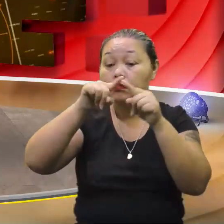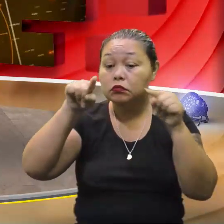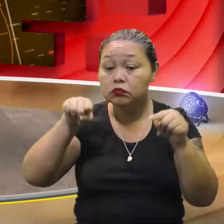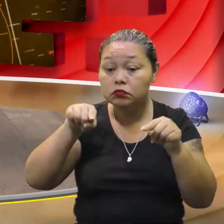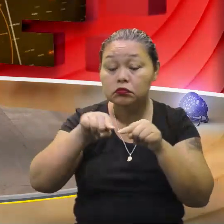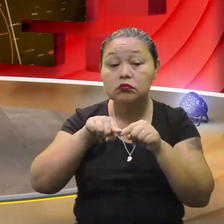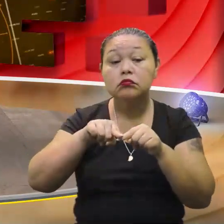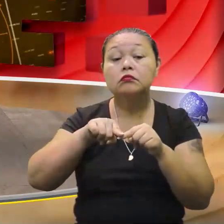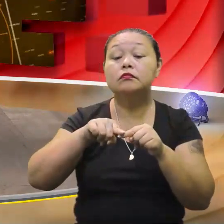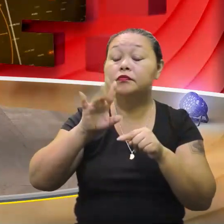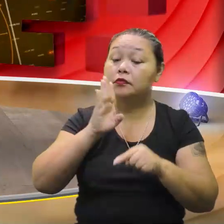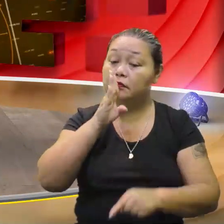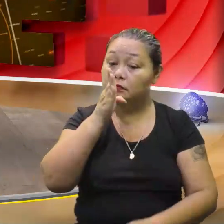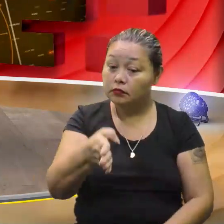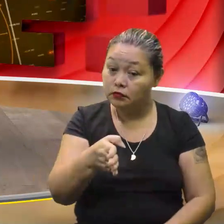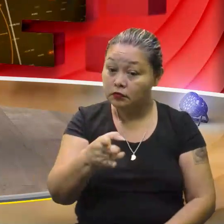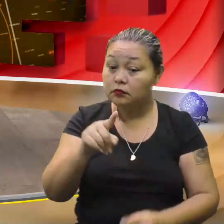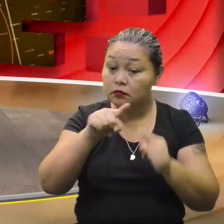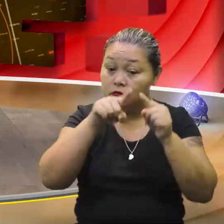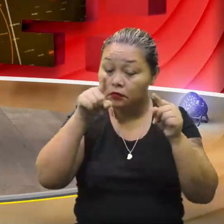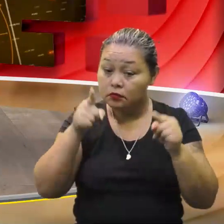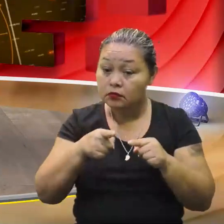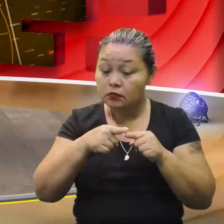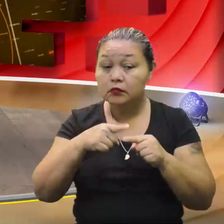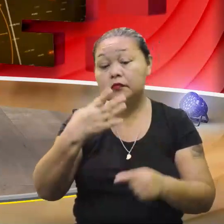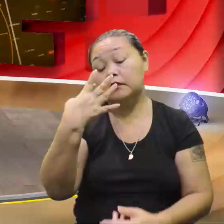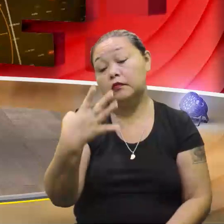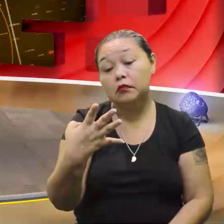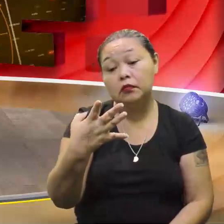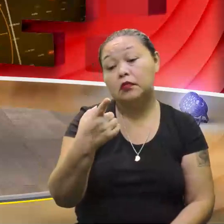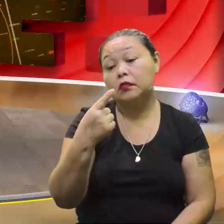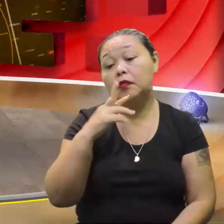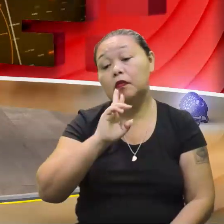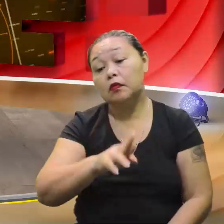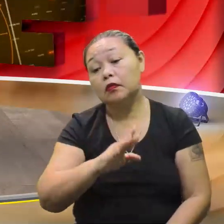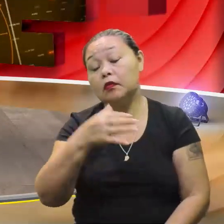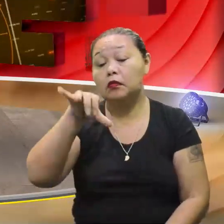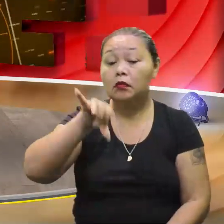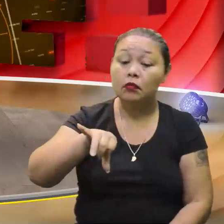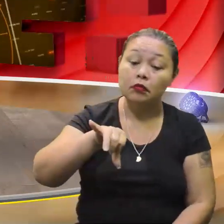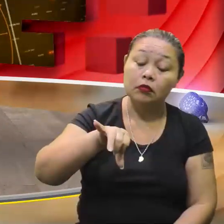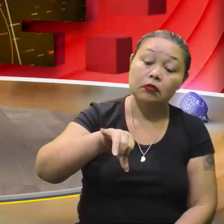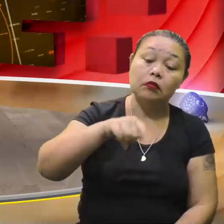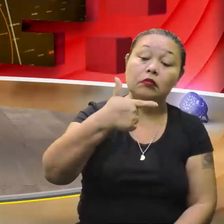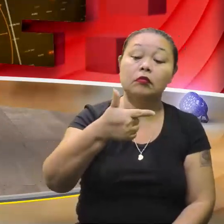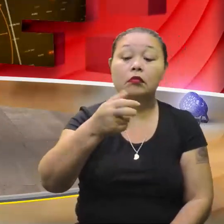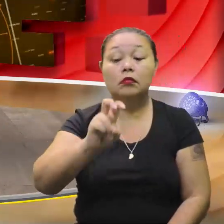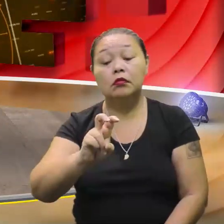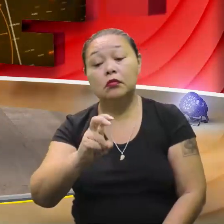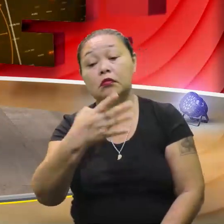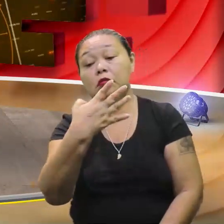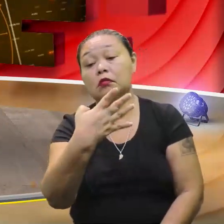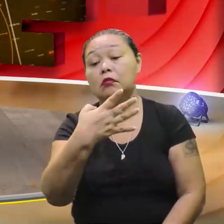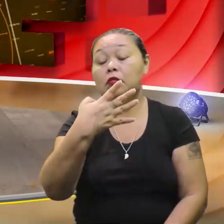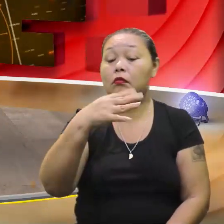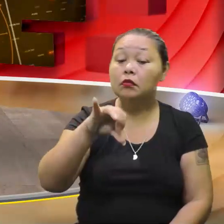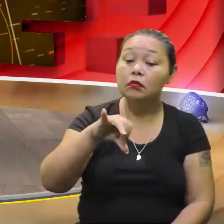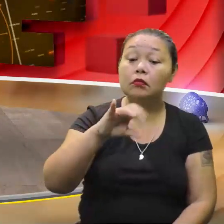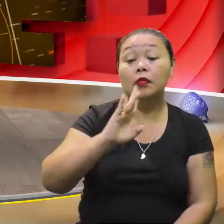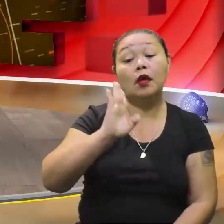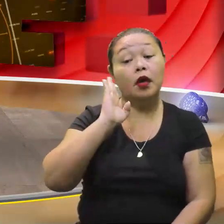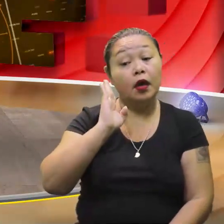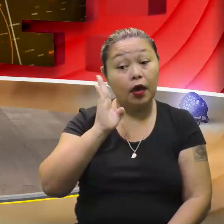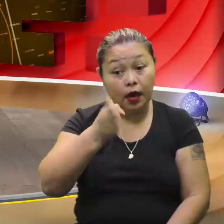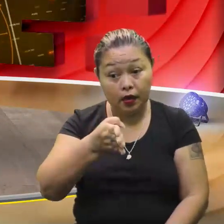é um valor de raiz exata. Ou seja, 4, 9, 25, 49 raízes